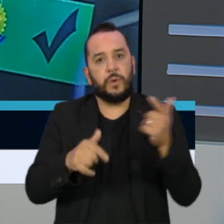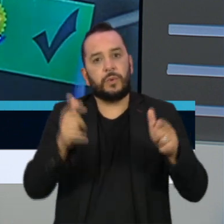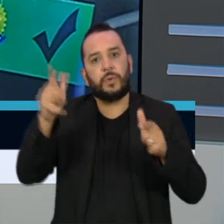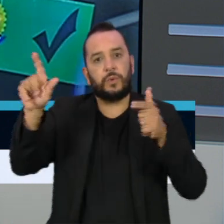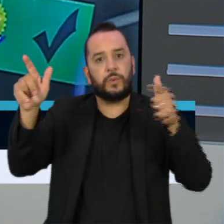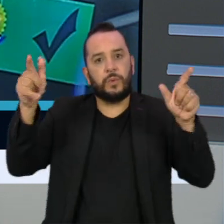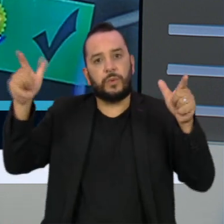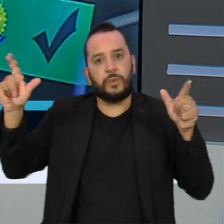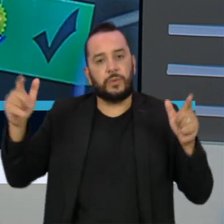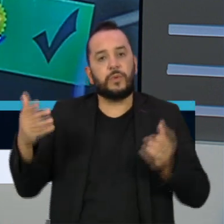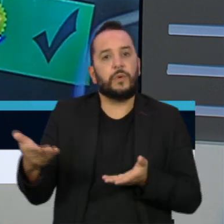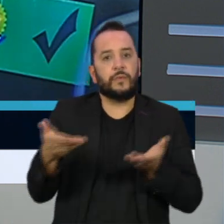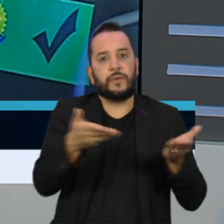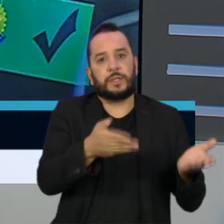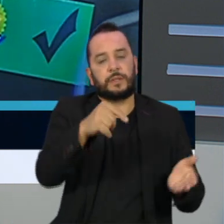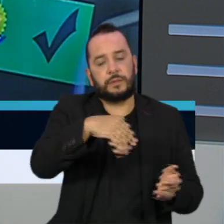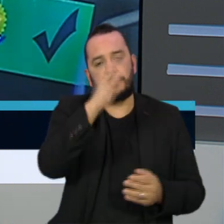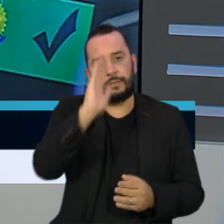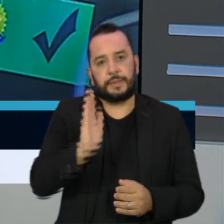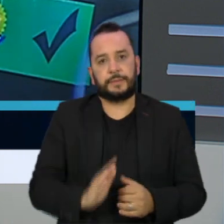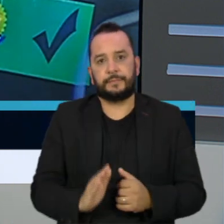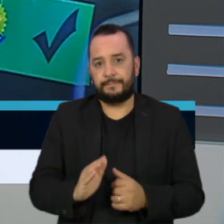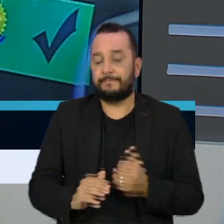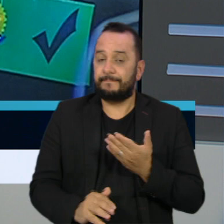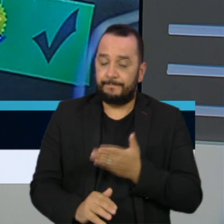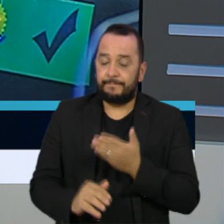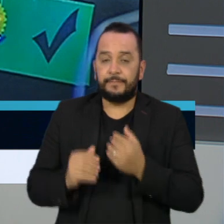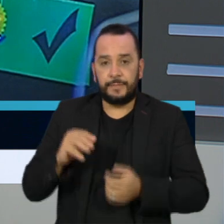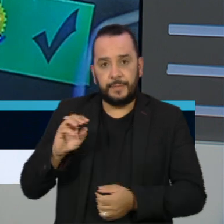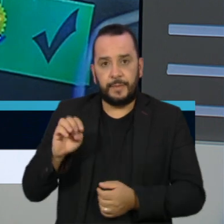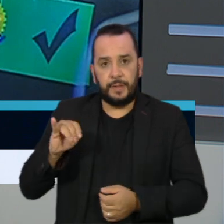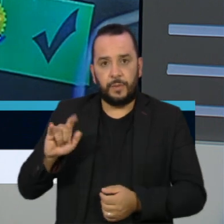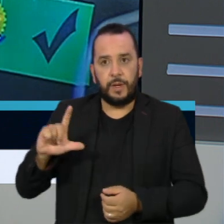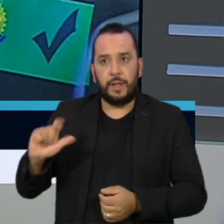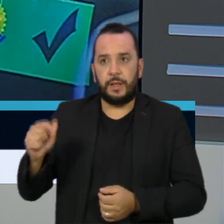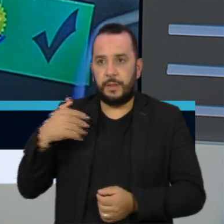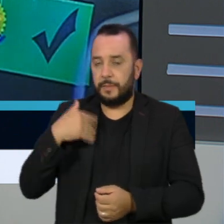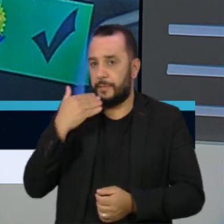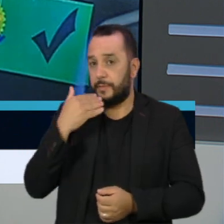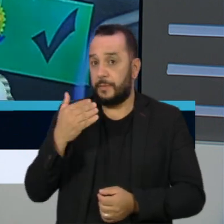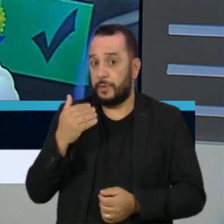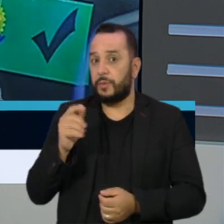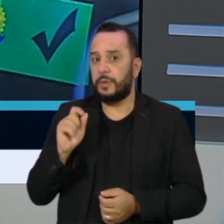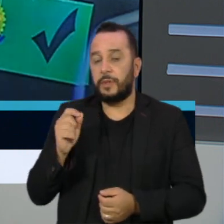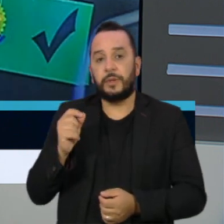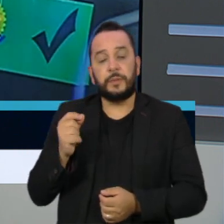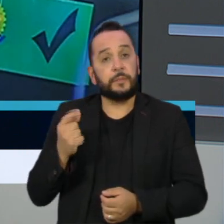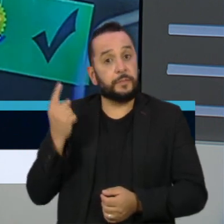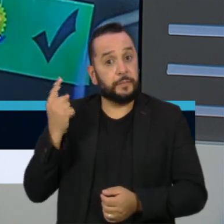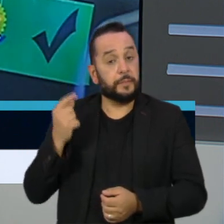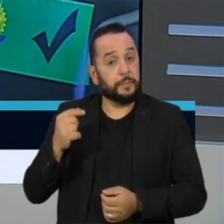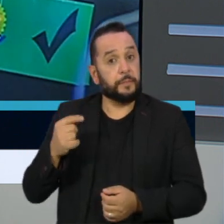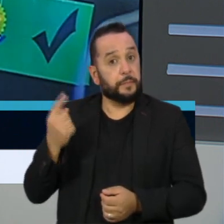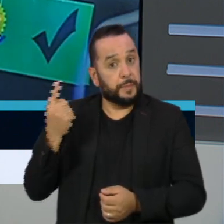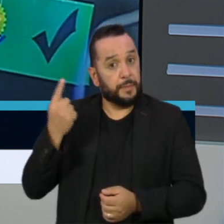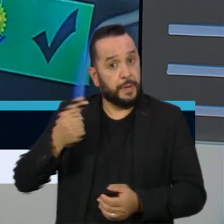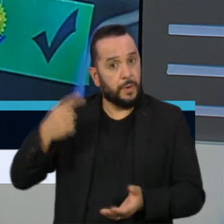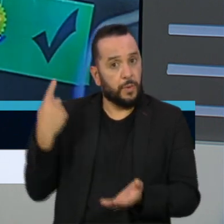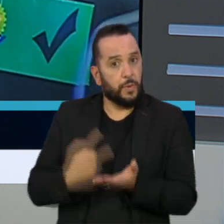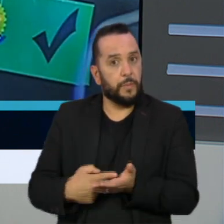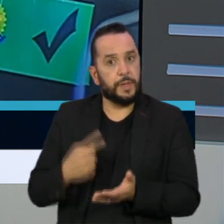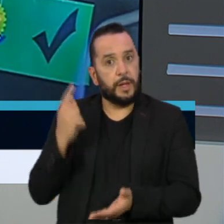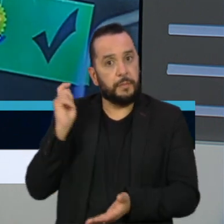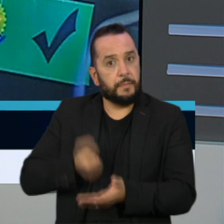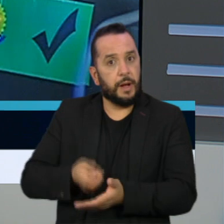ofertados ao país. Durante o depoimento, Emanuela Medrades informou que o primeiro valor oferecido por dose da Covaxin ao